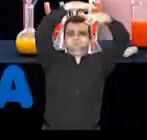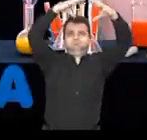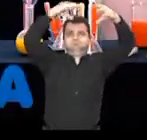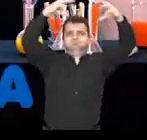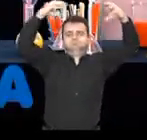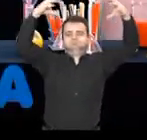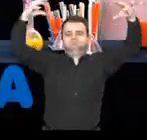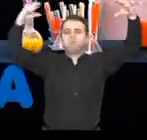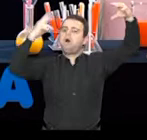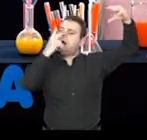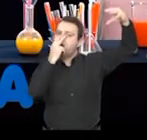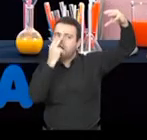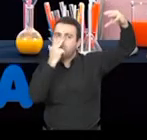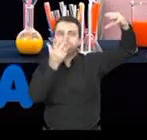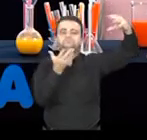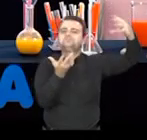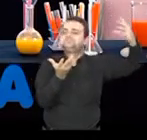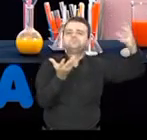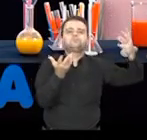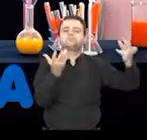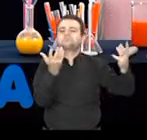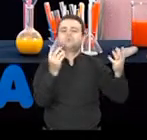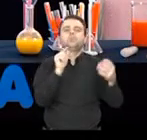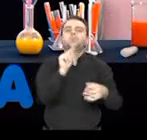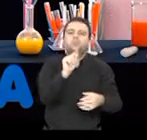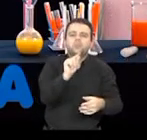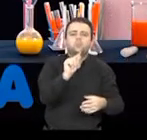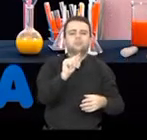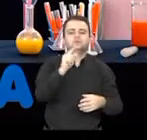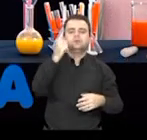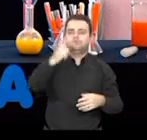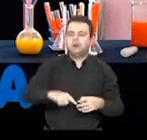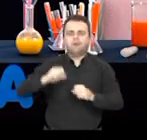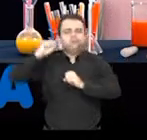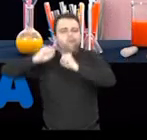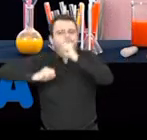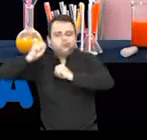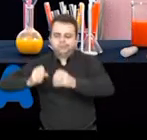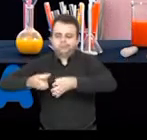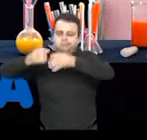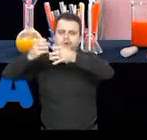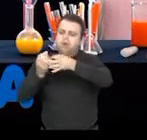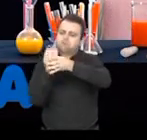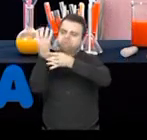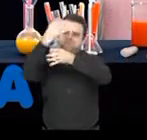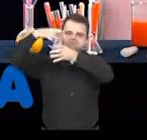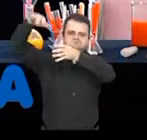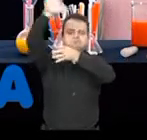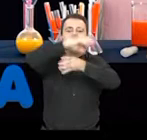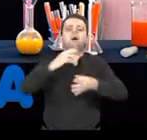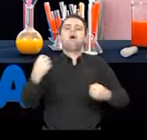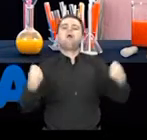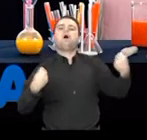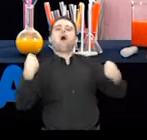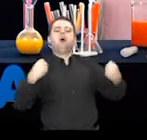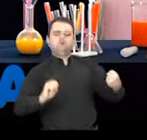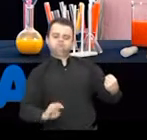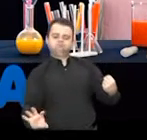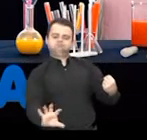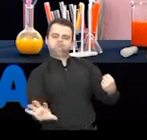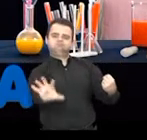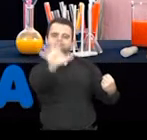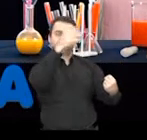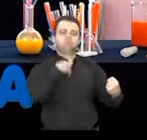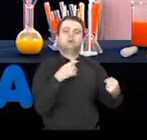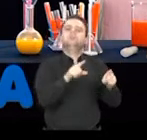juntam, por exemplo, aos óxidos nitrosos provenientes das indústrias, da fumaça dos carros